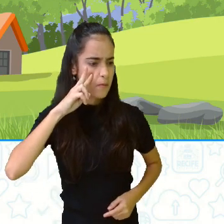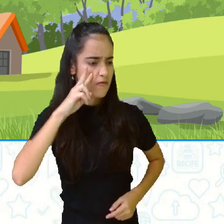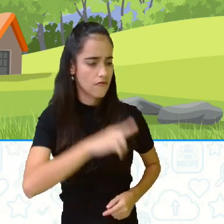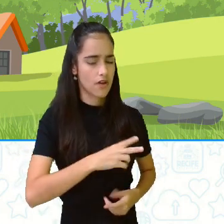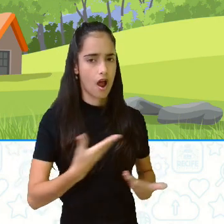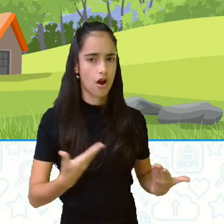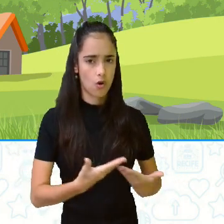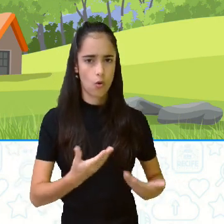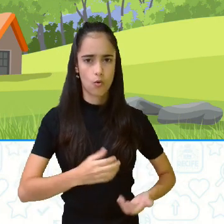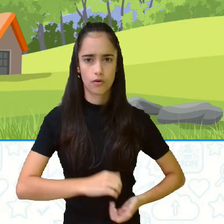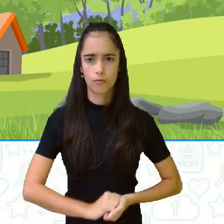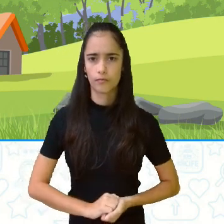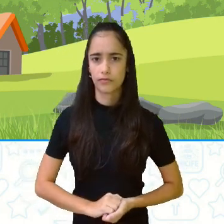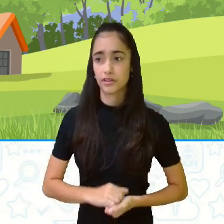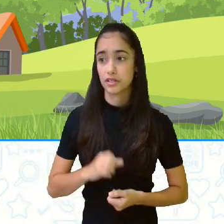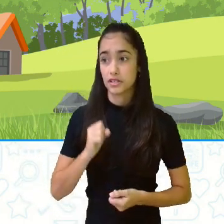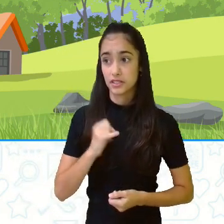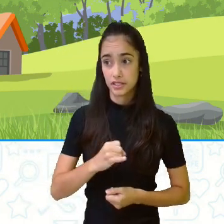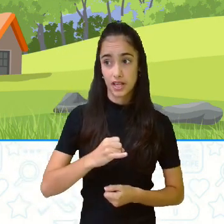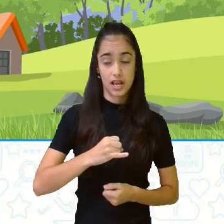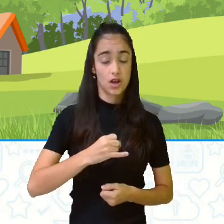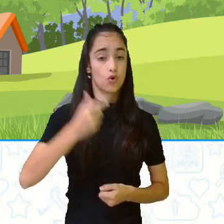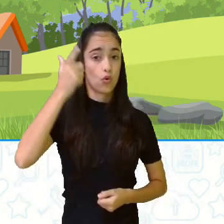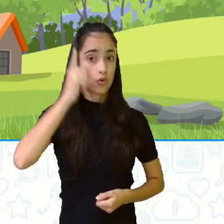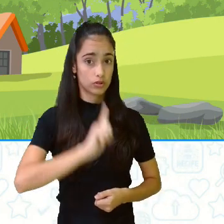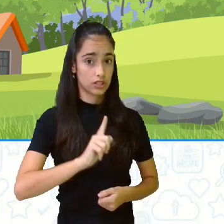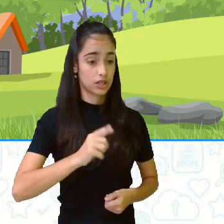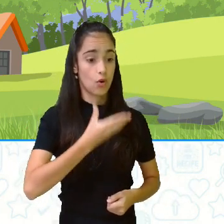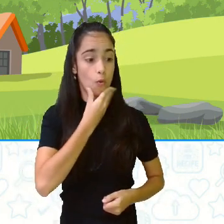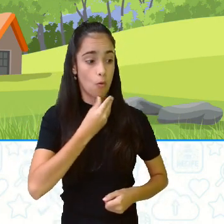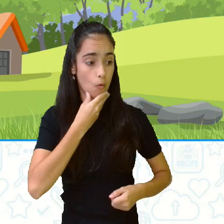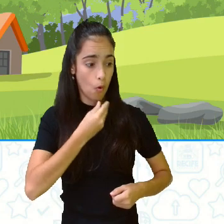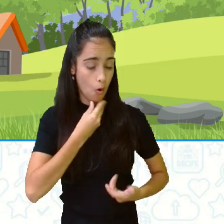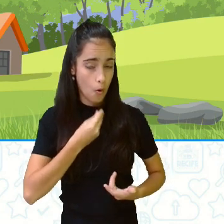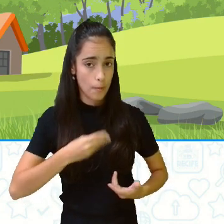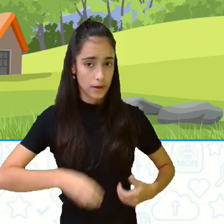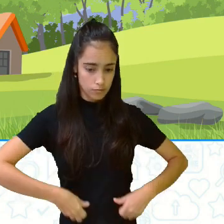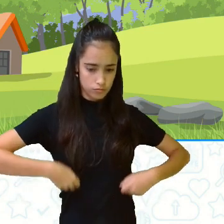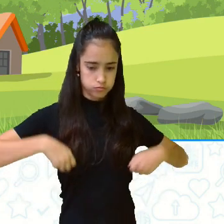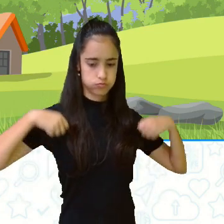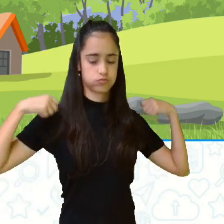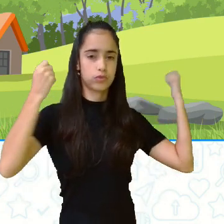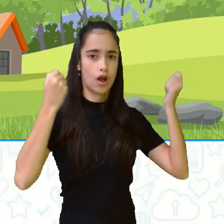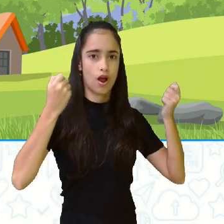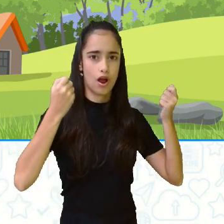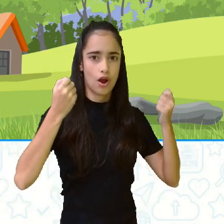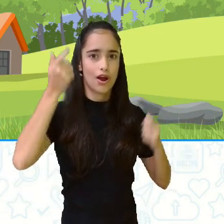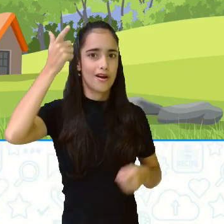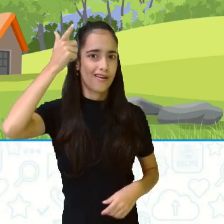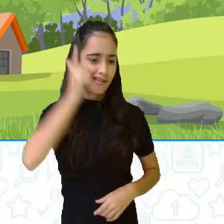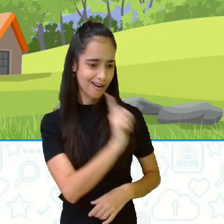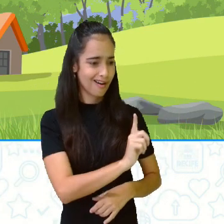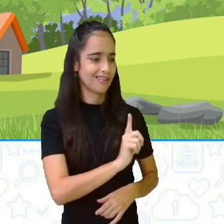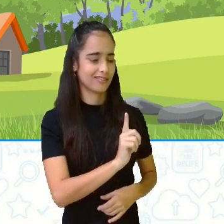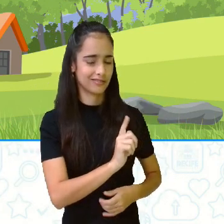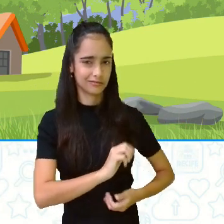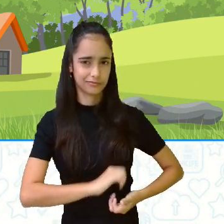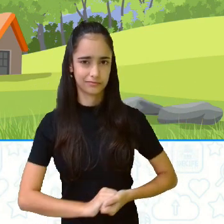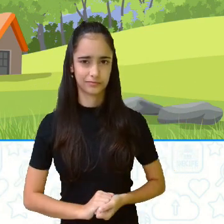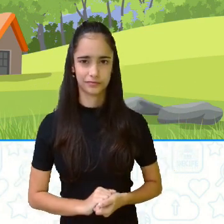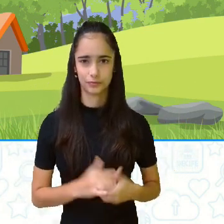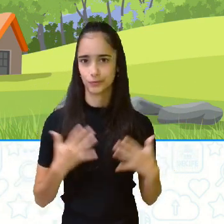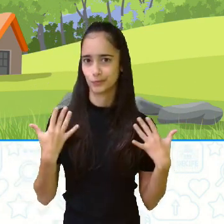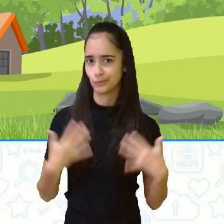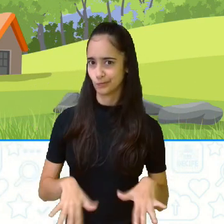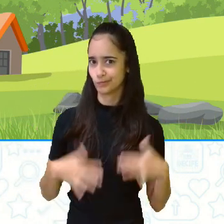aposta. Olha aí, está vendo? Quem fizer ele tirar a camisa, ganha a aposta. Hum,